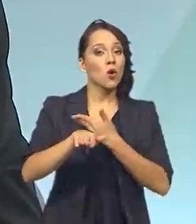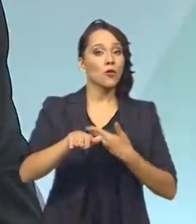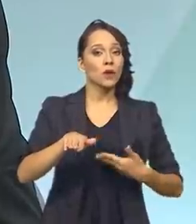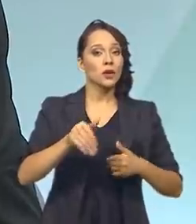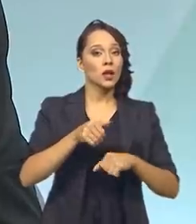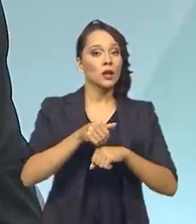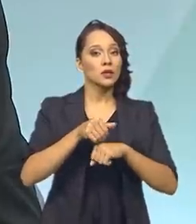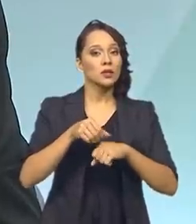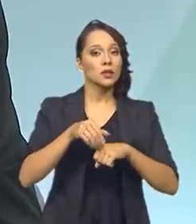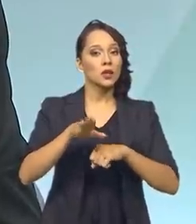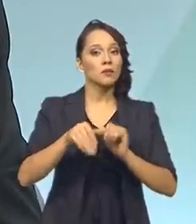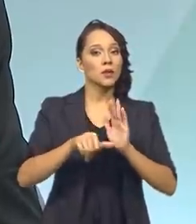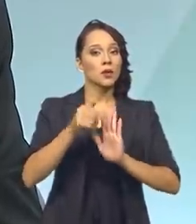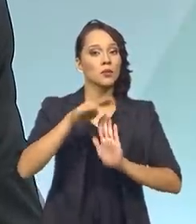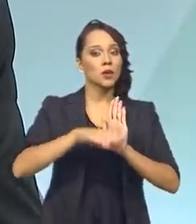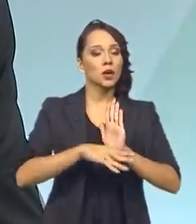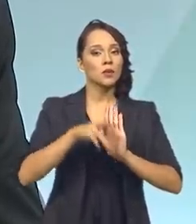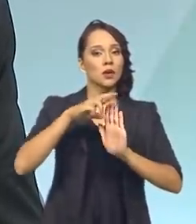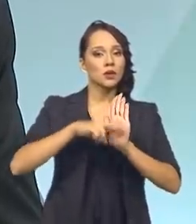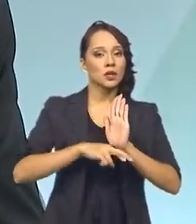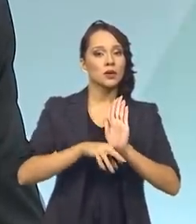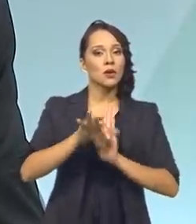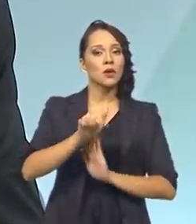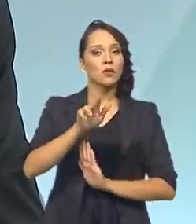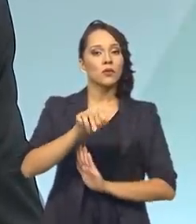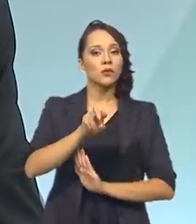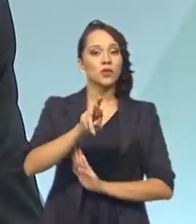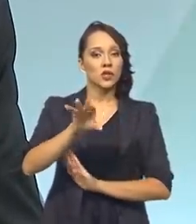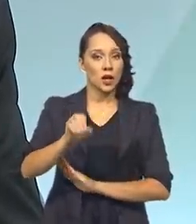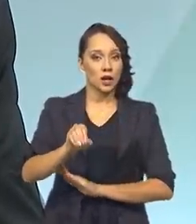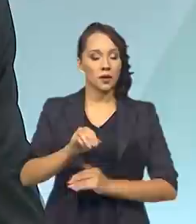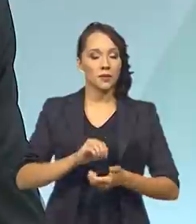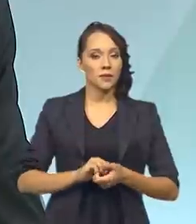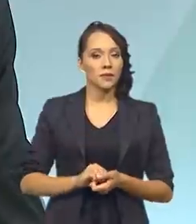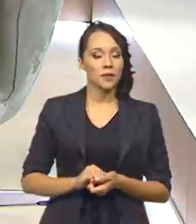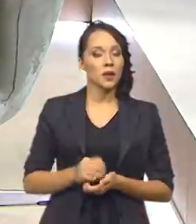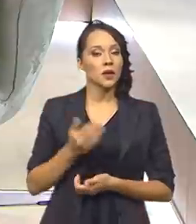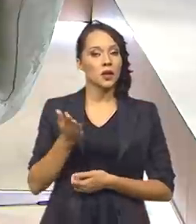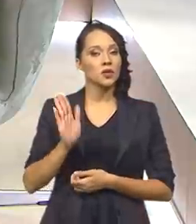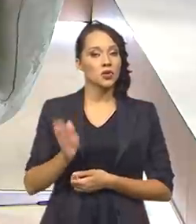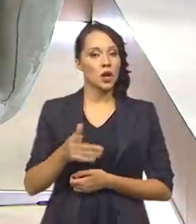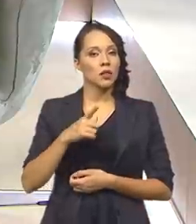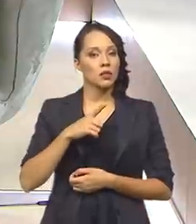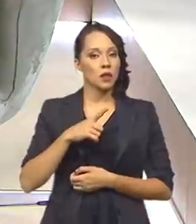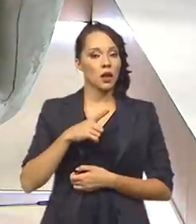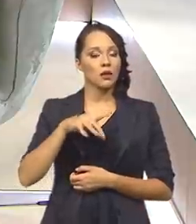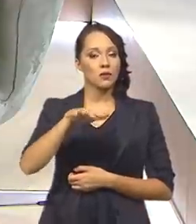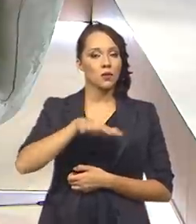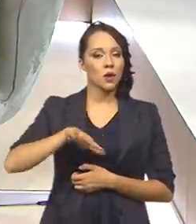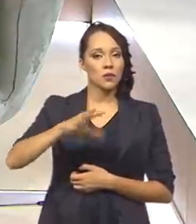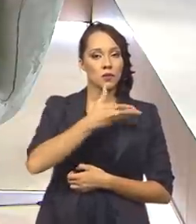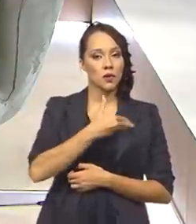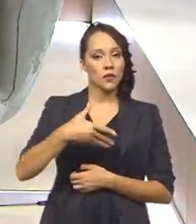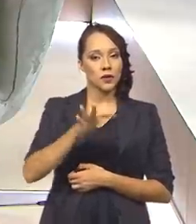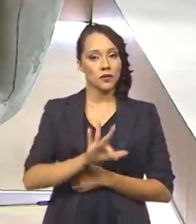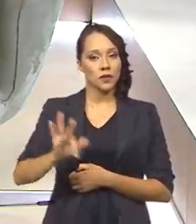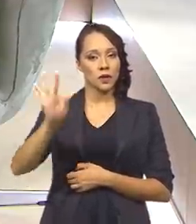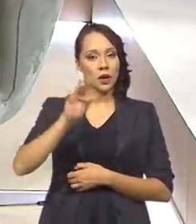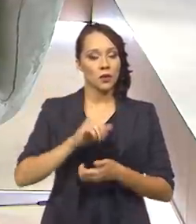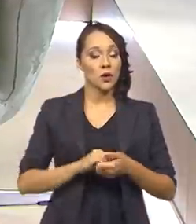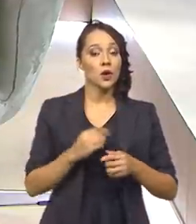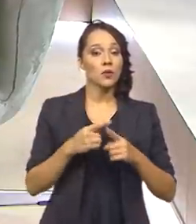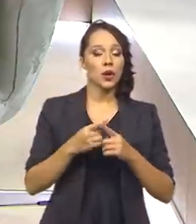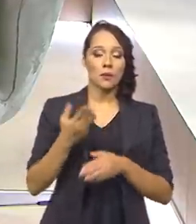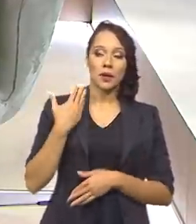programa de regularização fundiária que já existiu no âmbito do governo federal. Porque, em